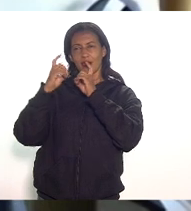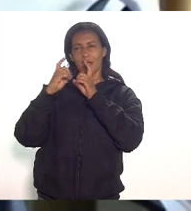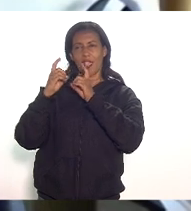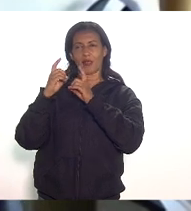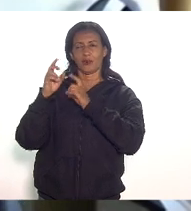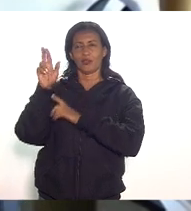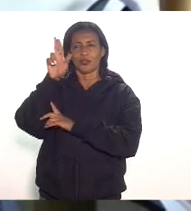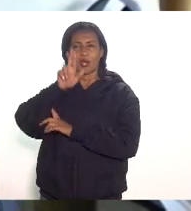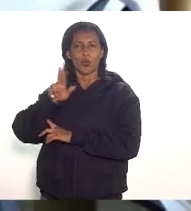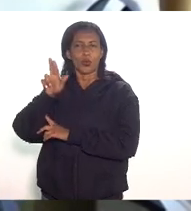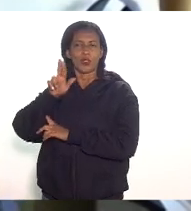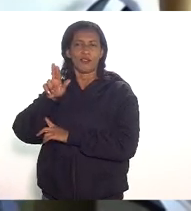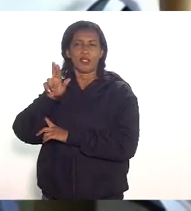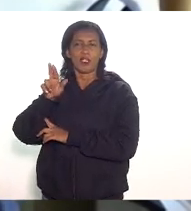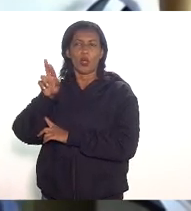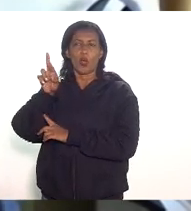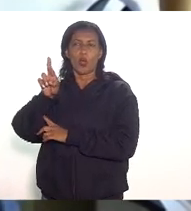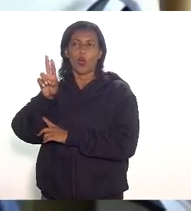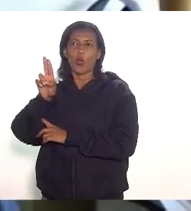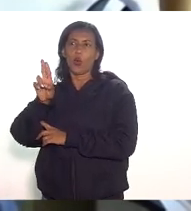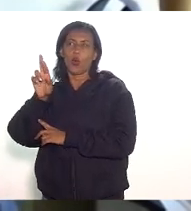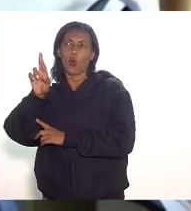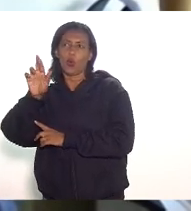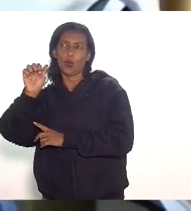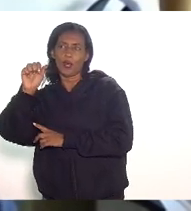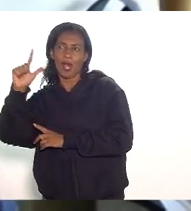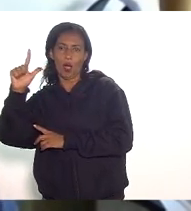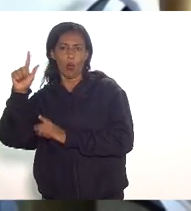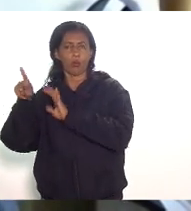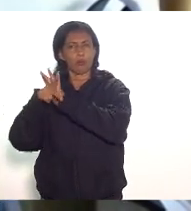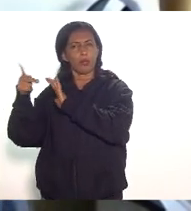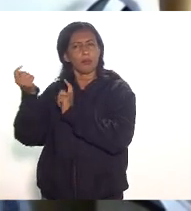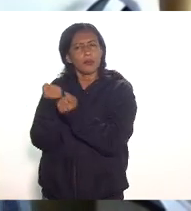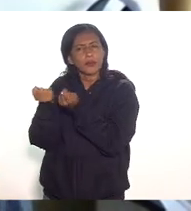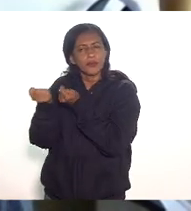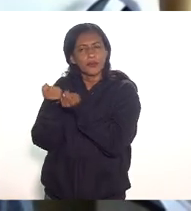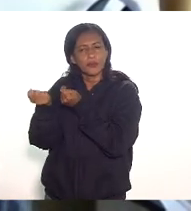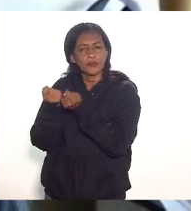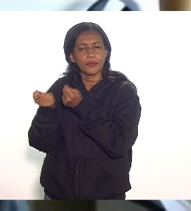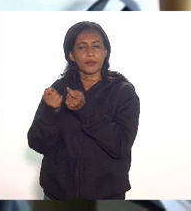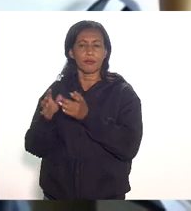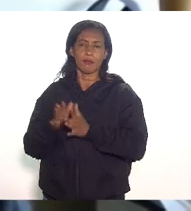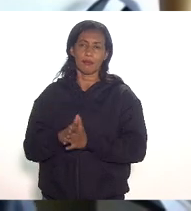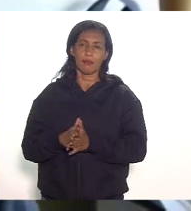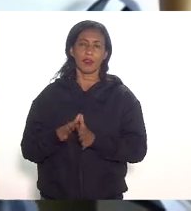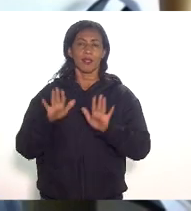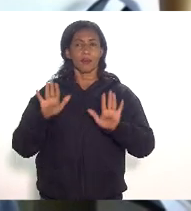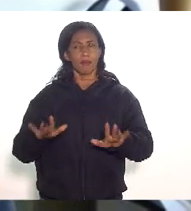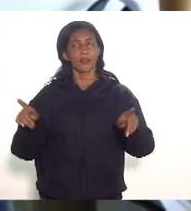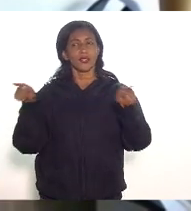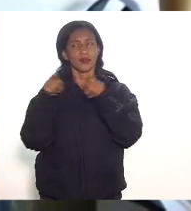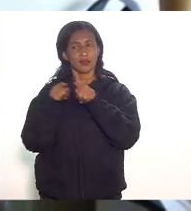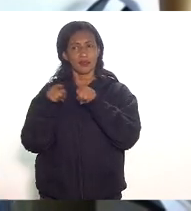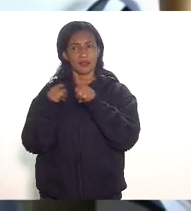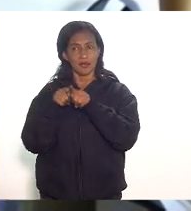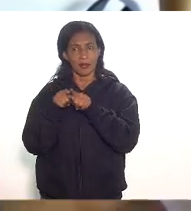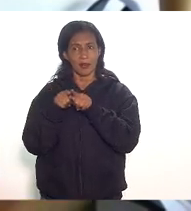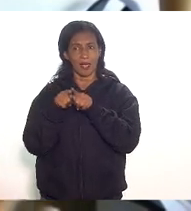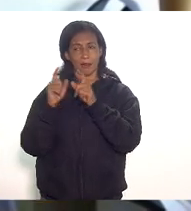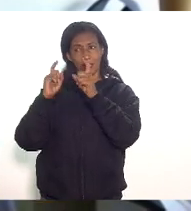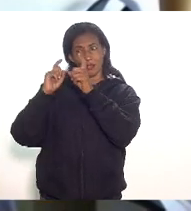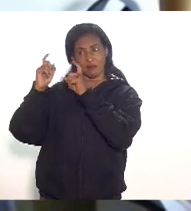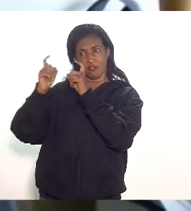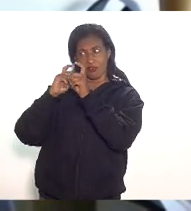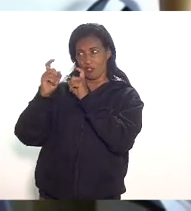universidade rural o seu setor de economia mas evidentemente também para essa matriz simular alguma